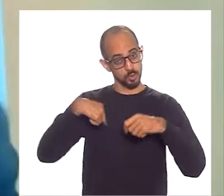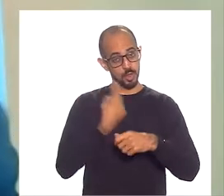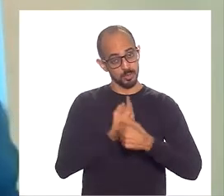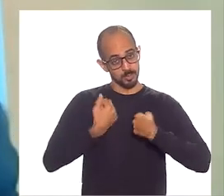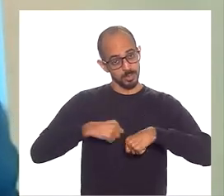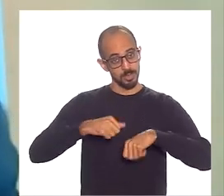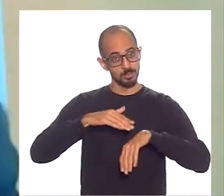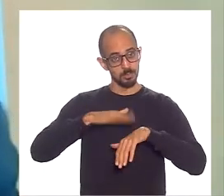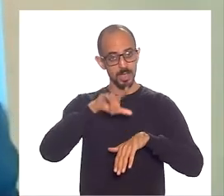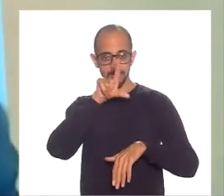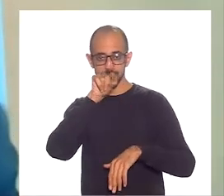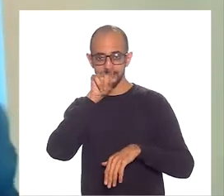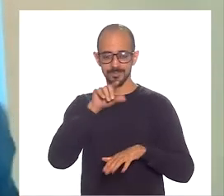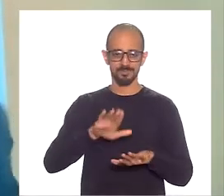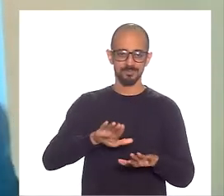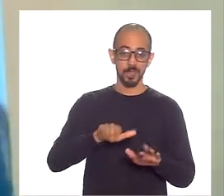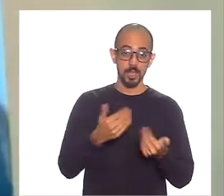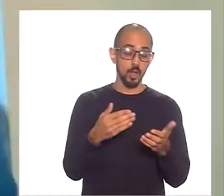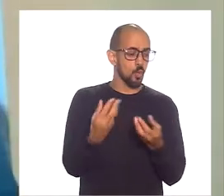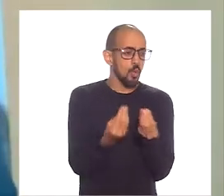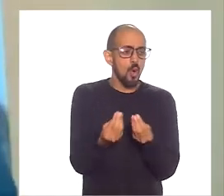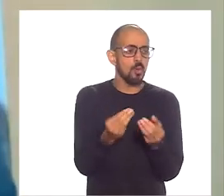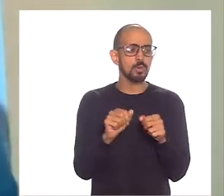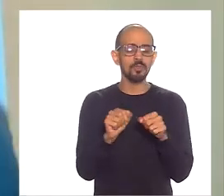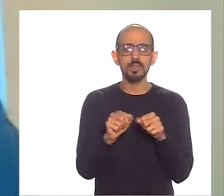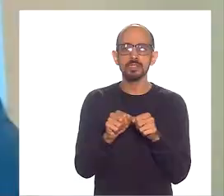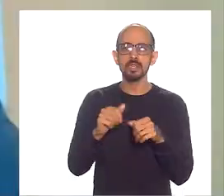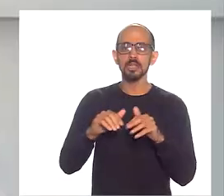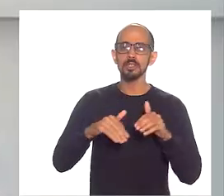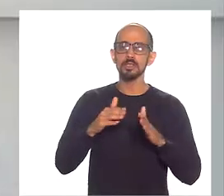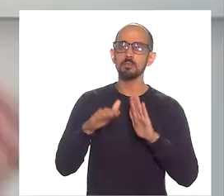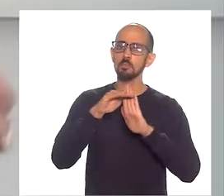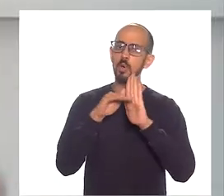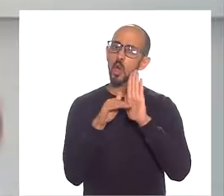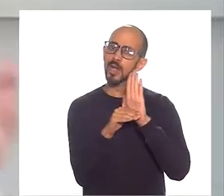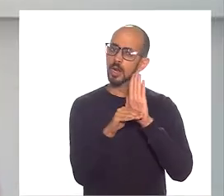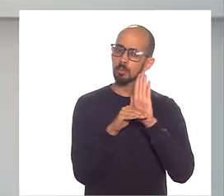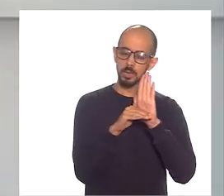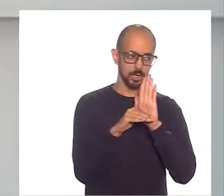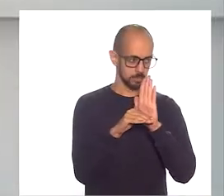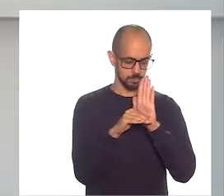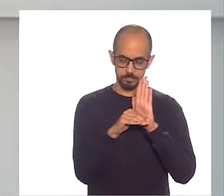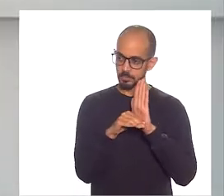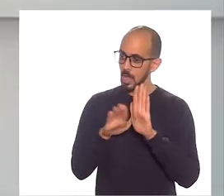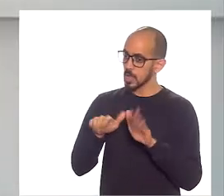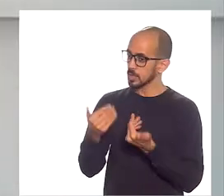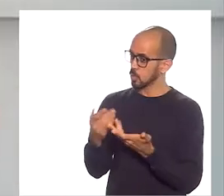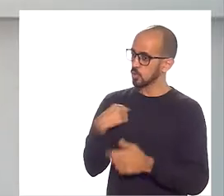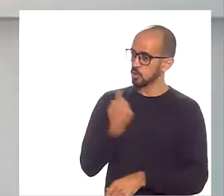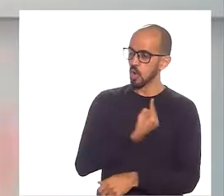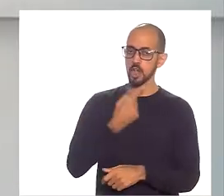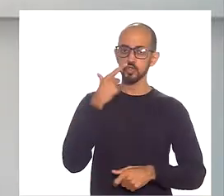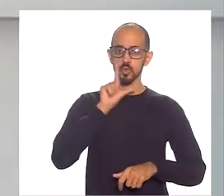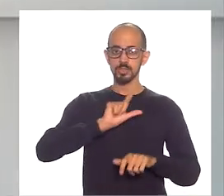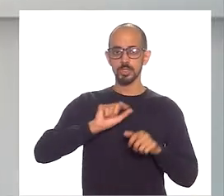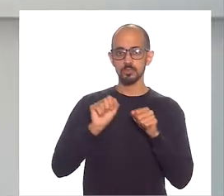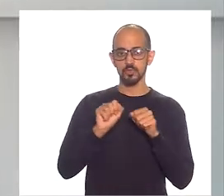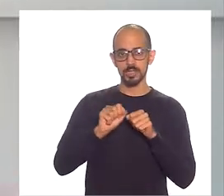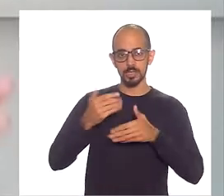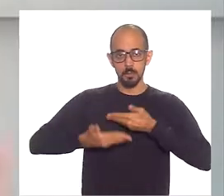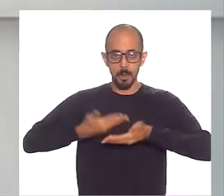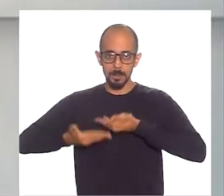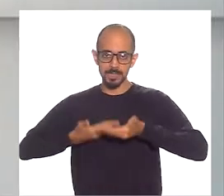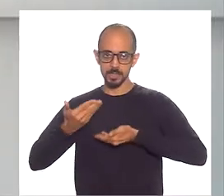estruturado o projeto Trilha Empreendedor e quais são os programas que ele oferece? A gente conseguiu fazer com que, numa parceria muito bem